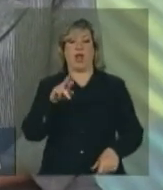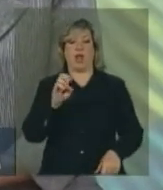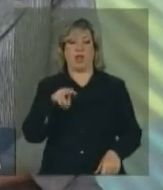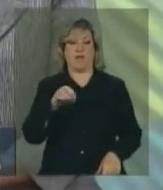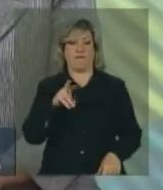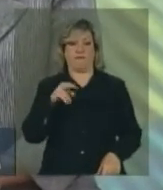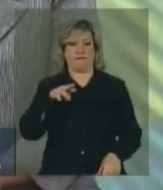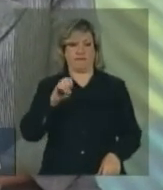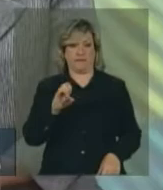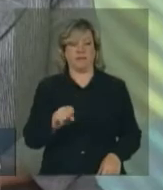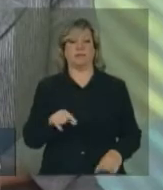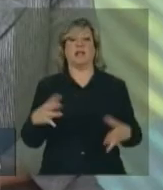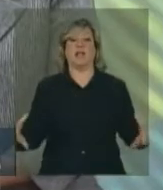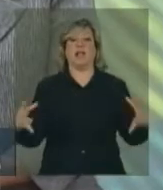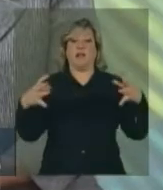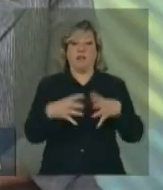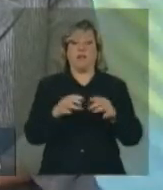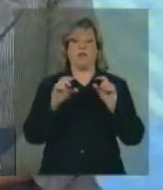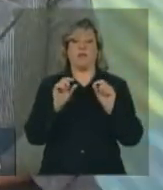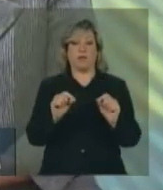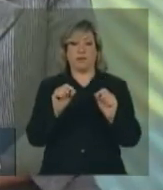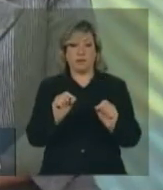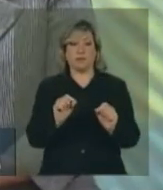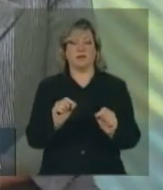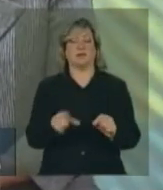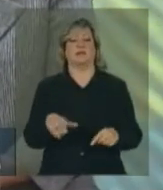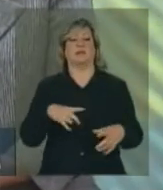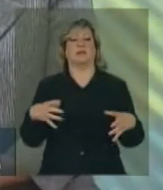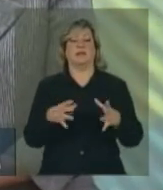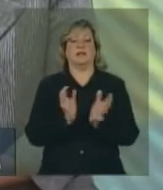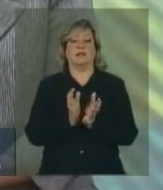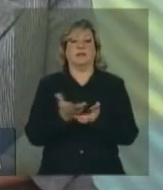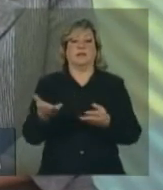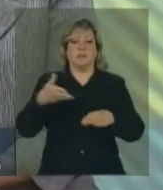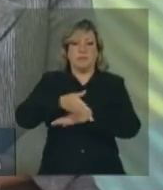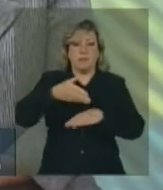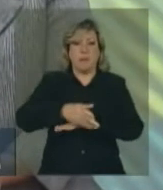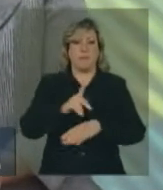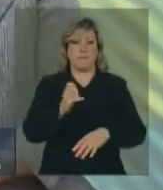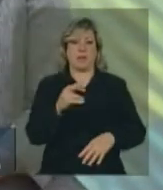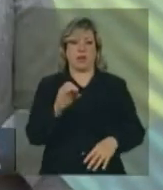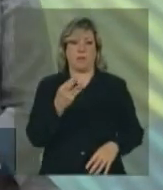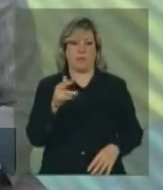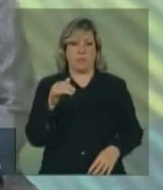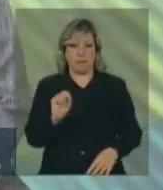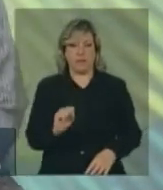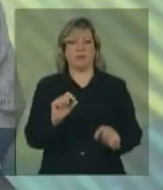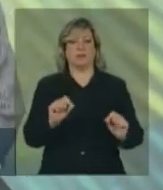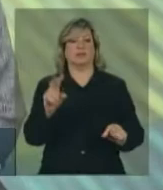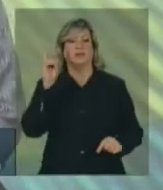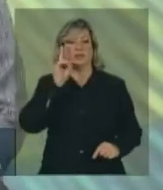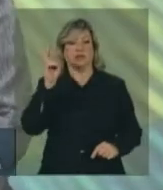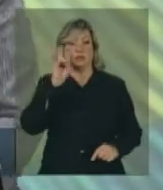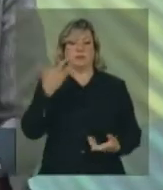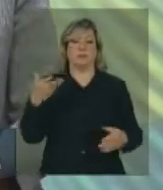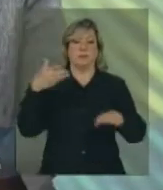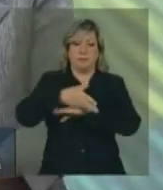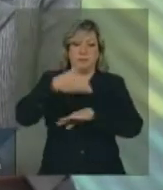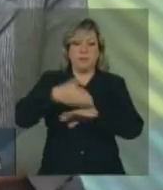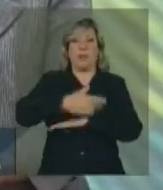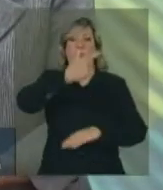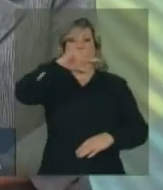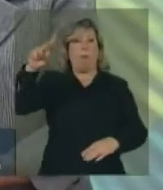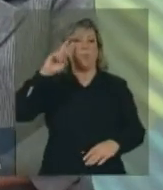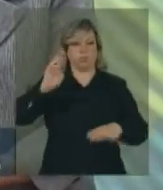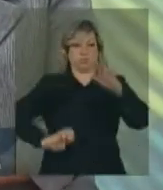envolvendo desde a participação da Petrobras, quanto a participação de outras empresas